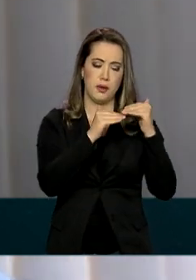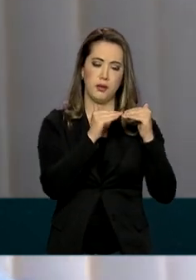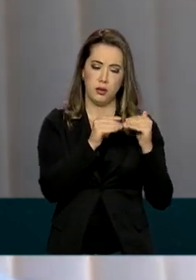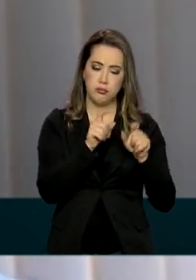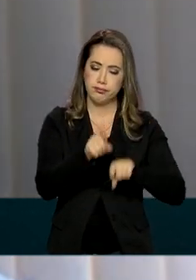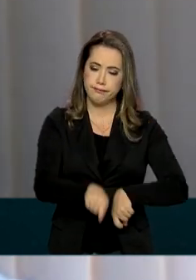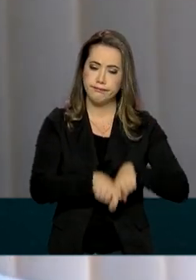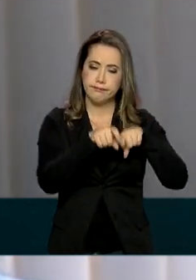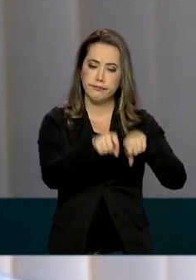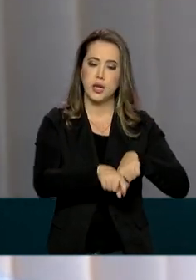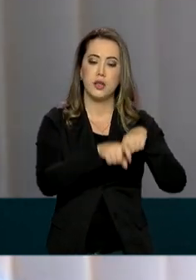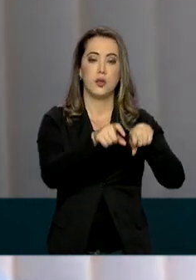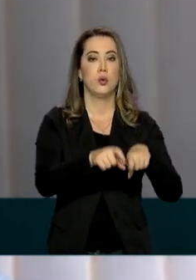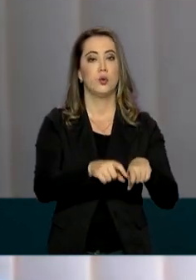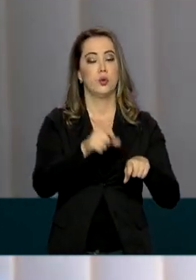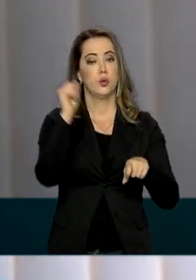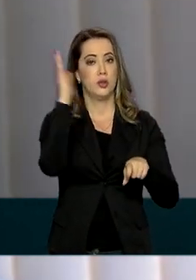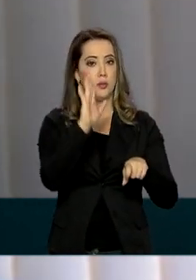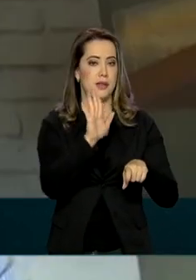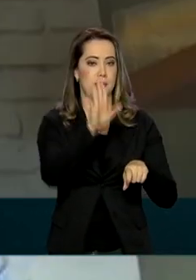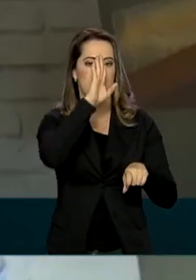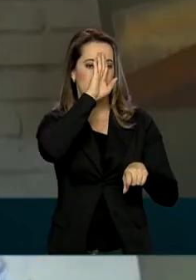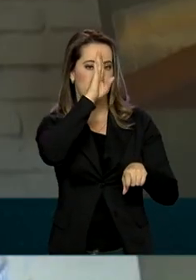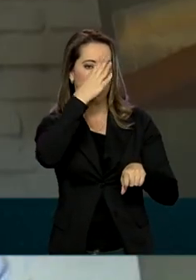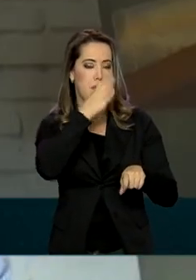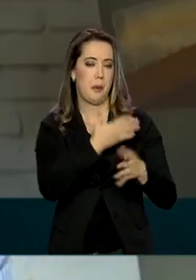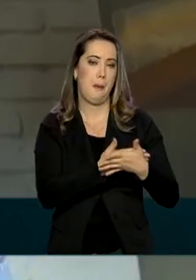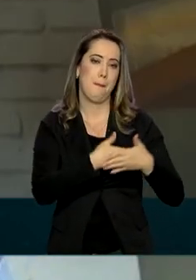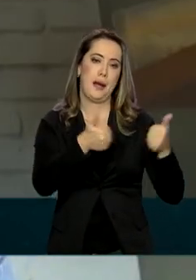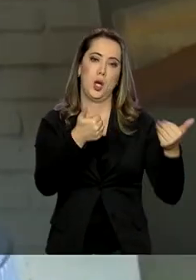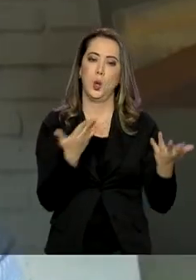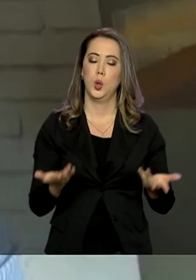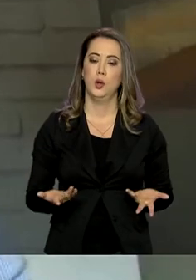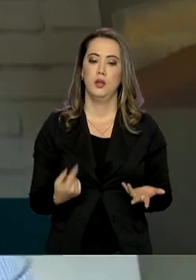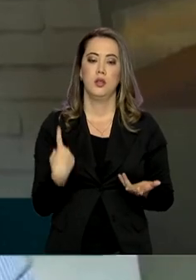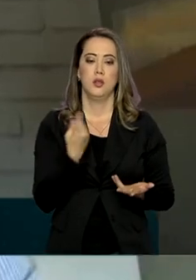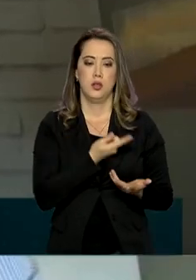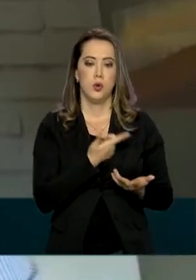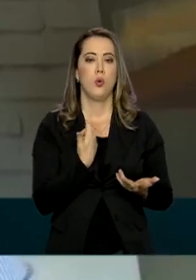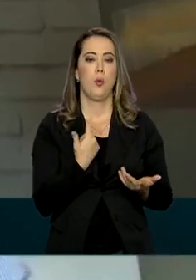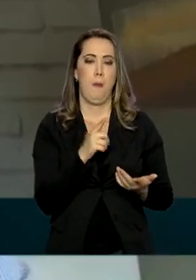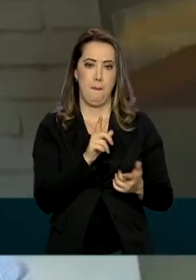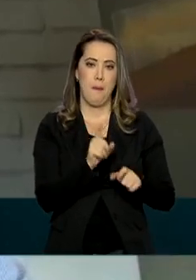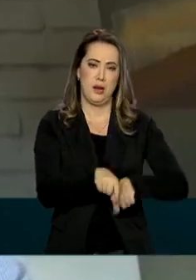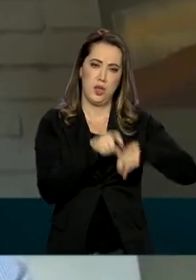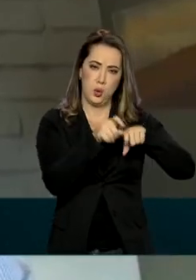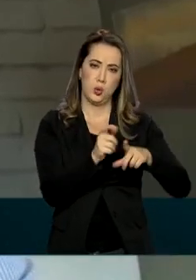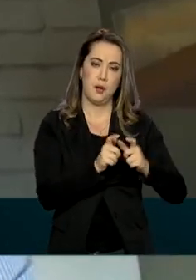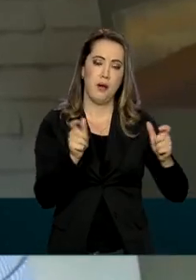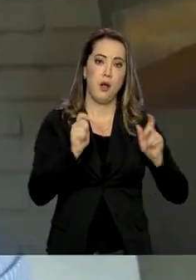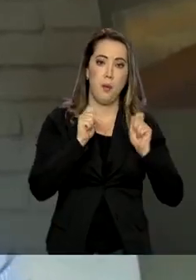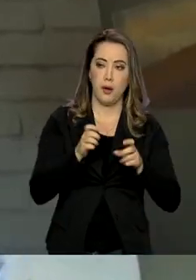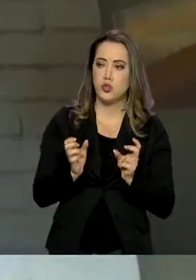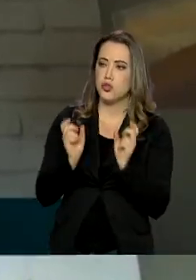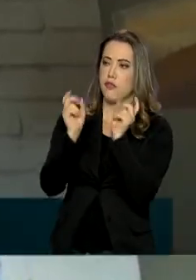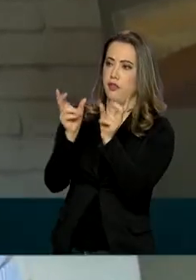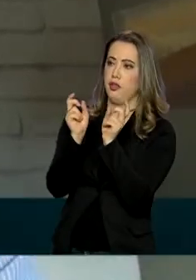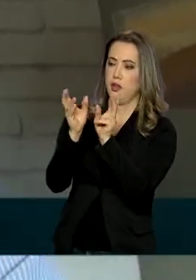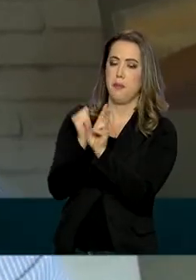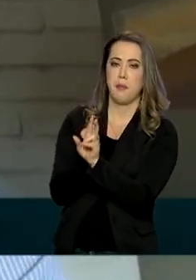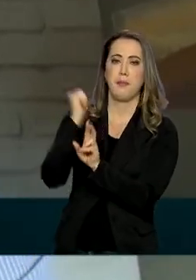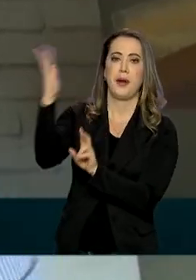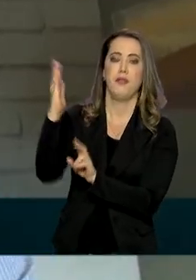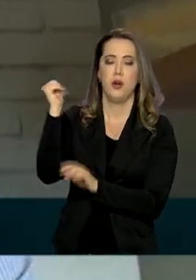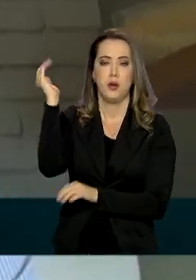crescendo a produtividade. Com uma safra maior é que a gente pode contar também com mais exportações, então